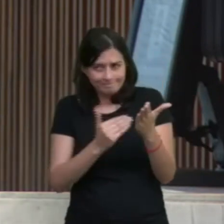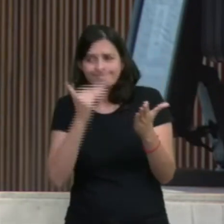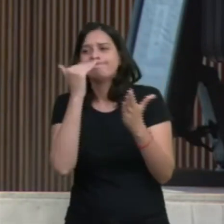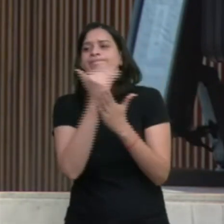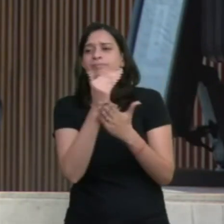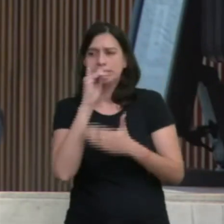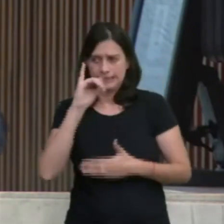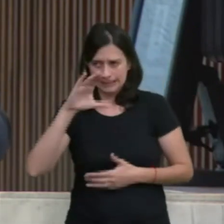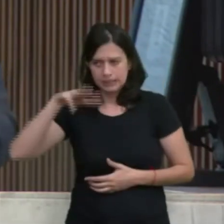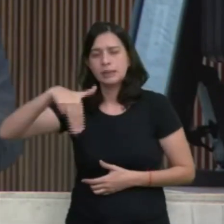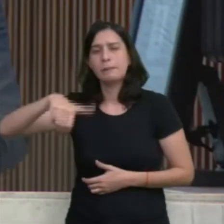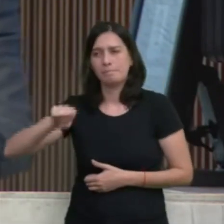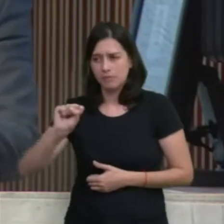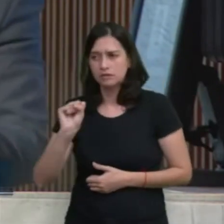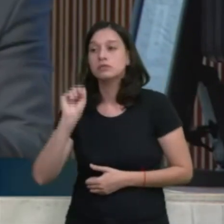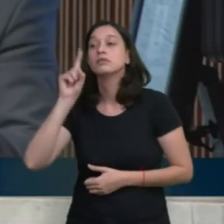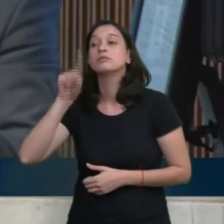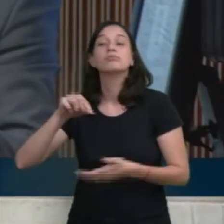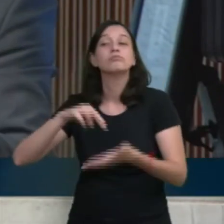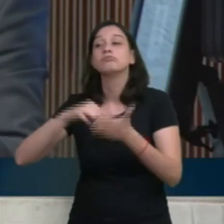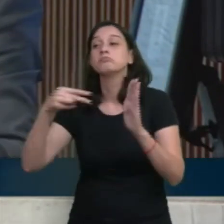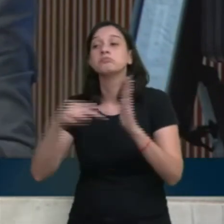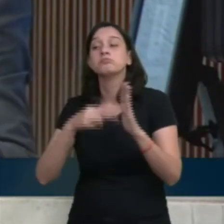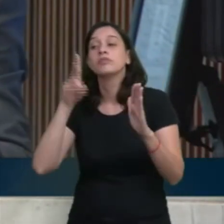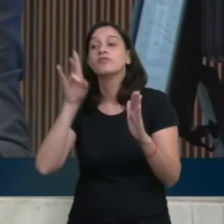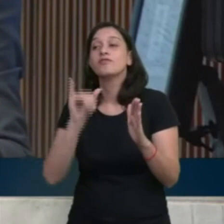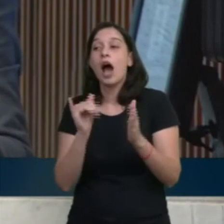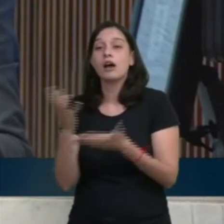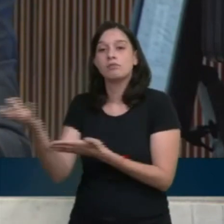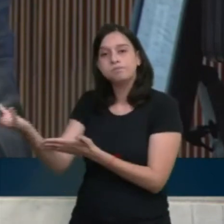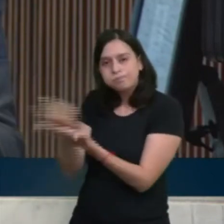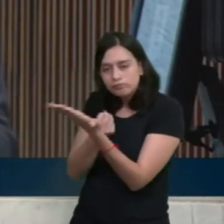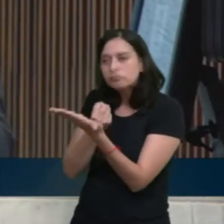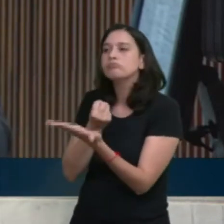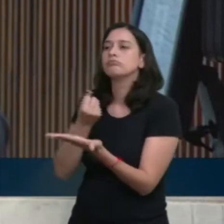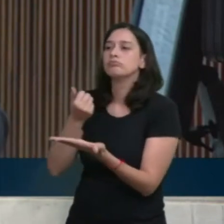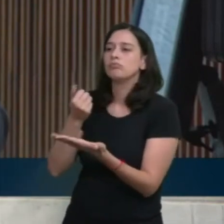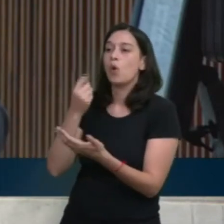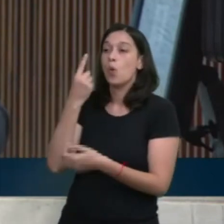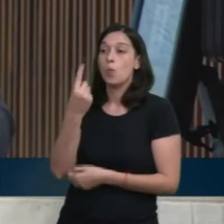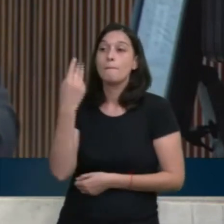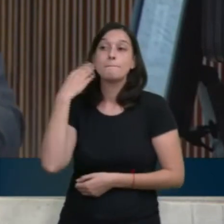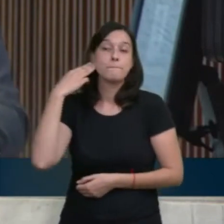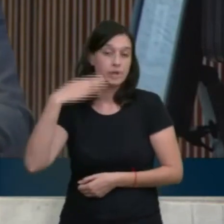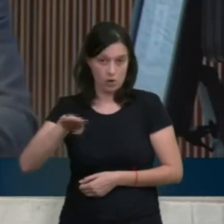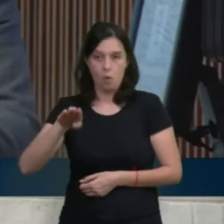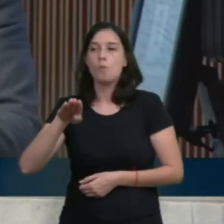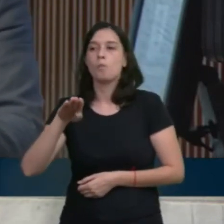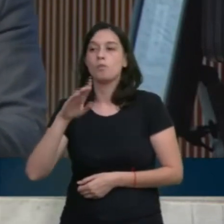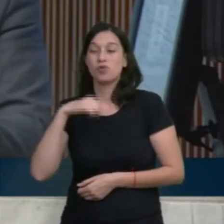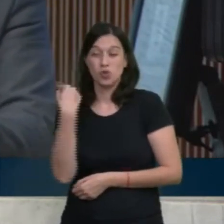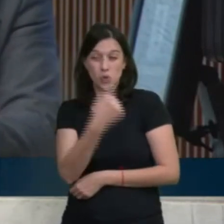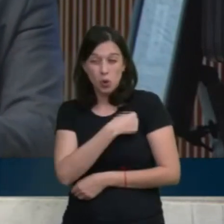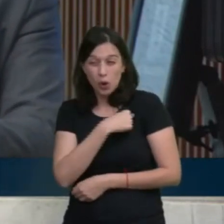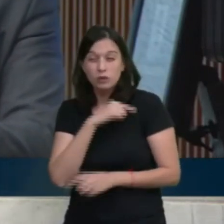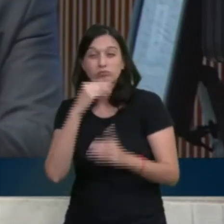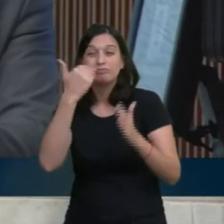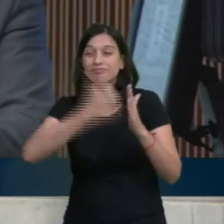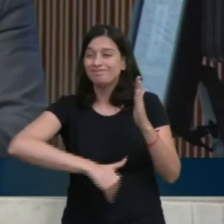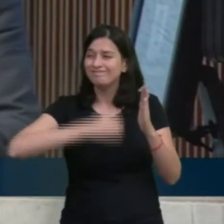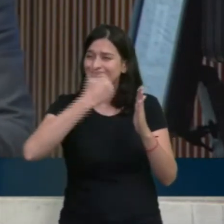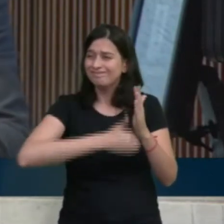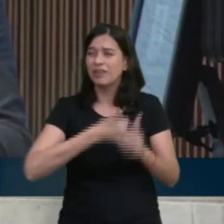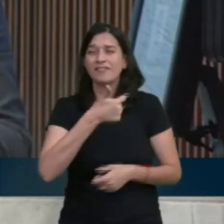um aumento de arrecadação em torno de 1 bi. Se nós temos uma renúncia de 20, que vai chegar quase a 21, na verdade, depois de executada,